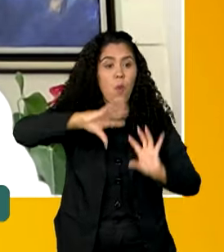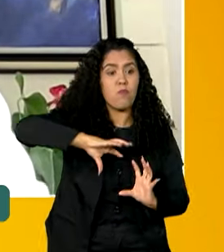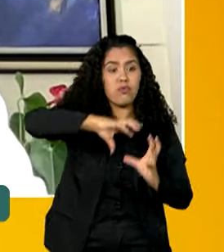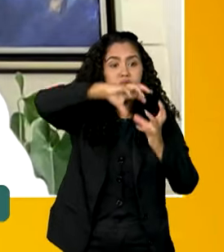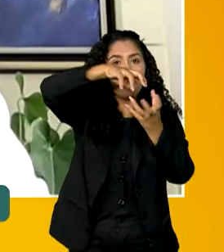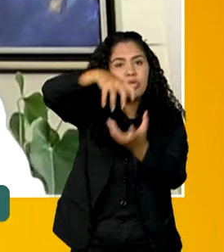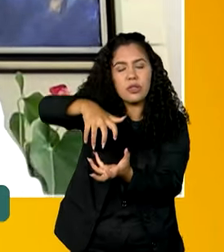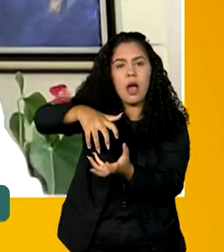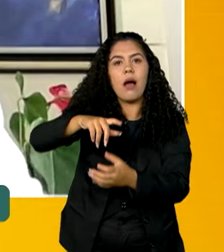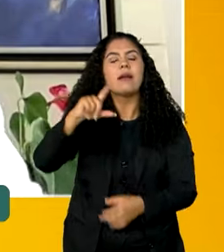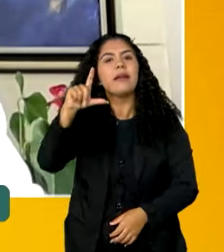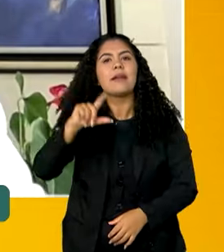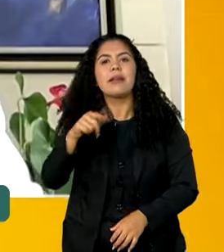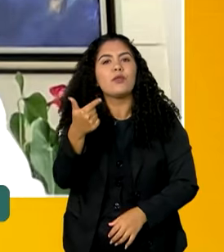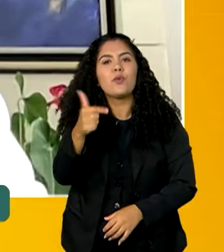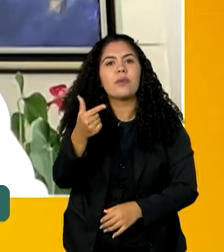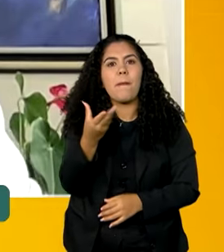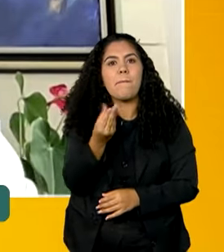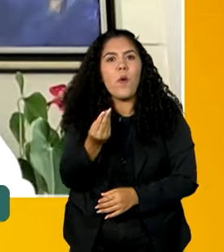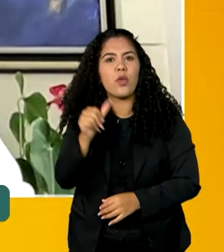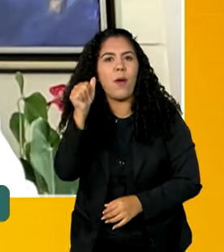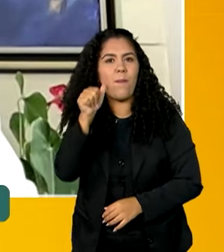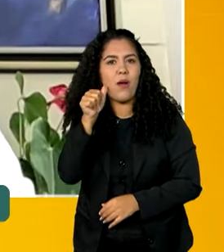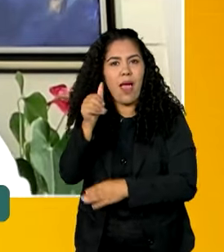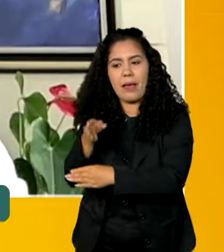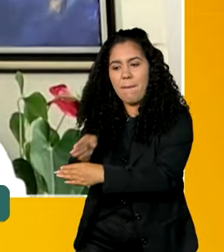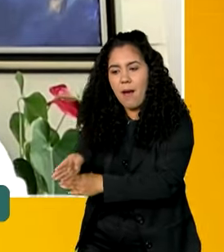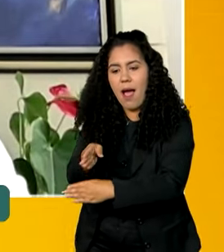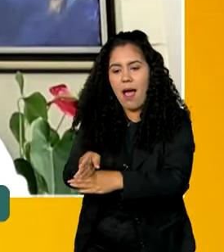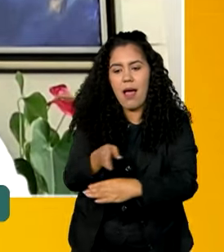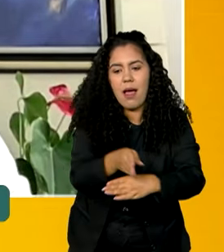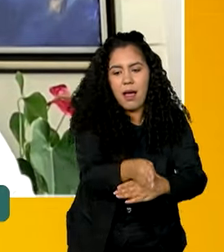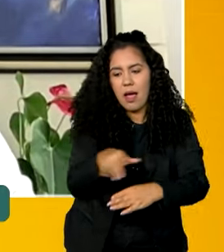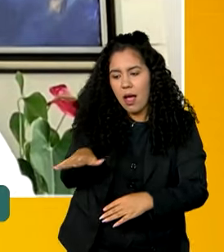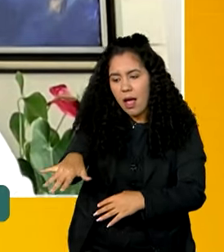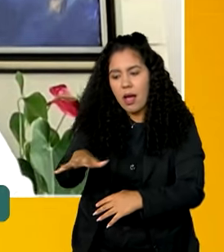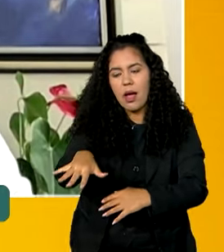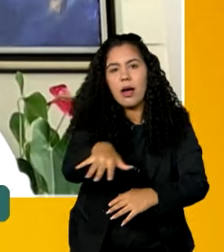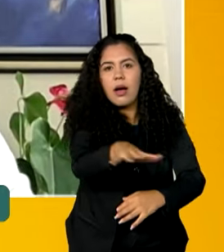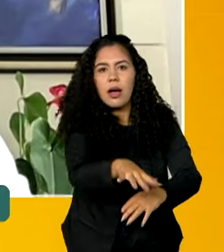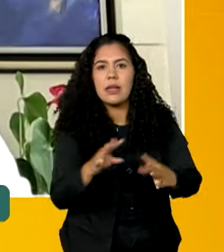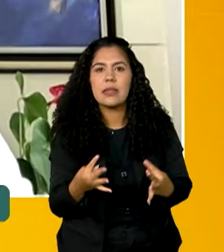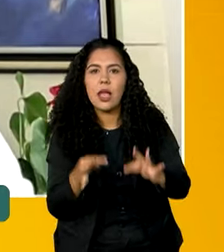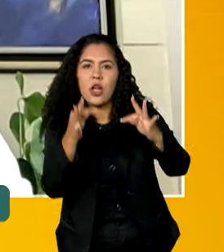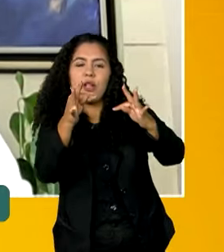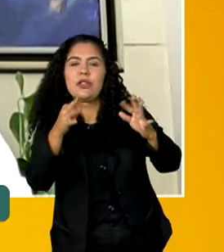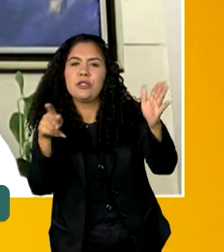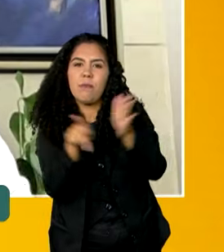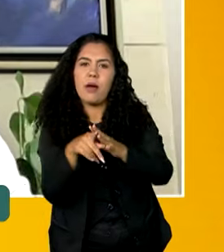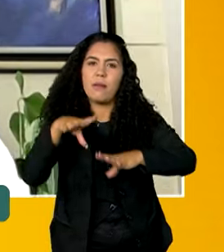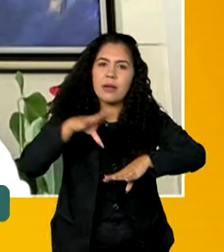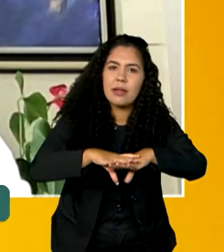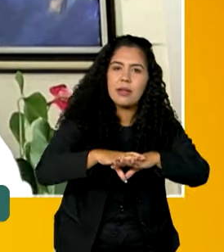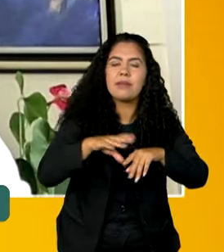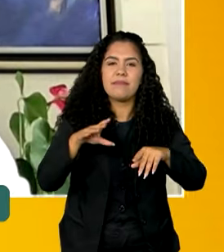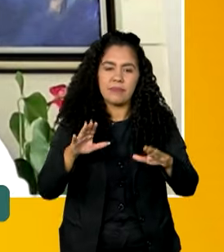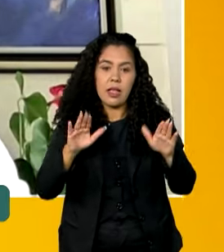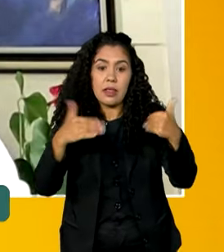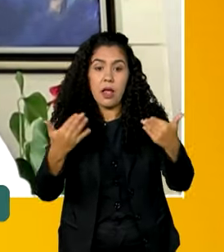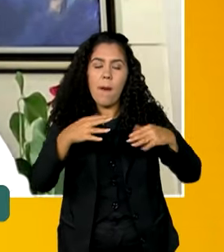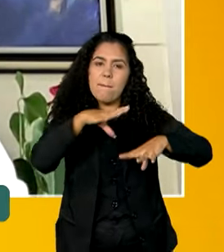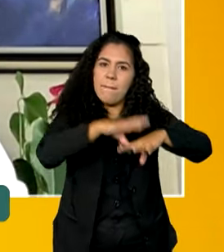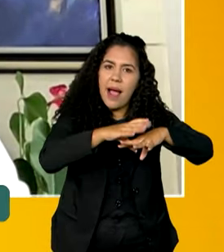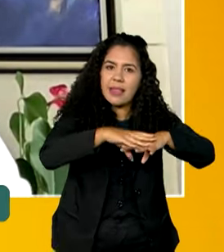mulheres nessas áreas tecnológicas, as chamadas áreas das ciências exatas e ciências da Terra. A